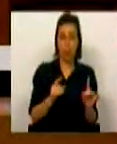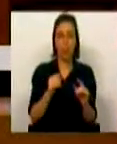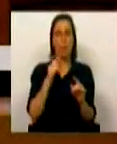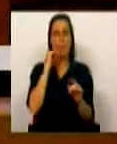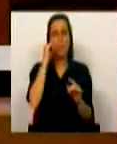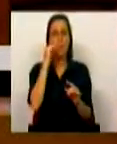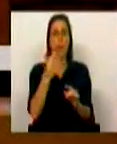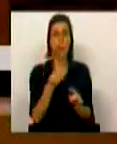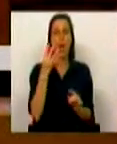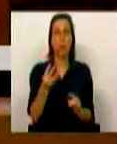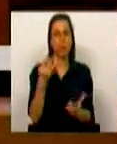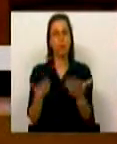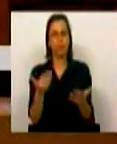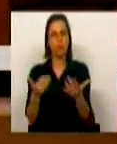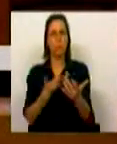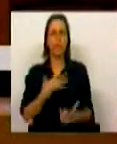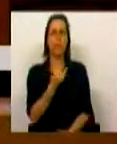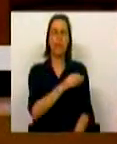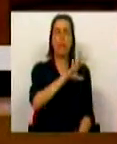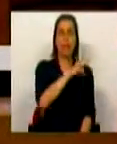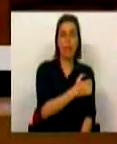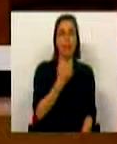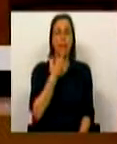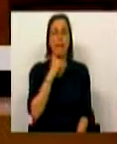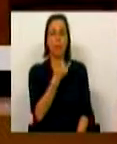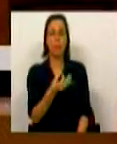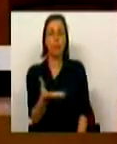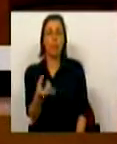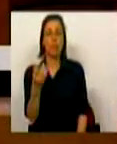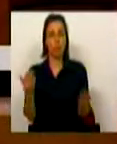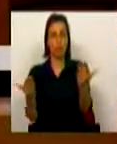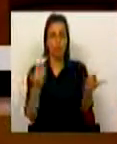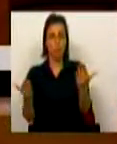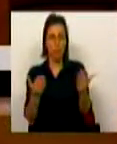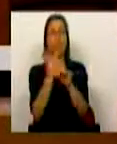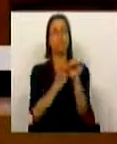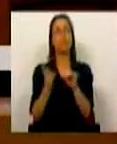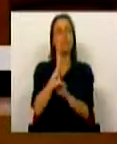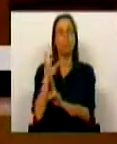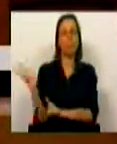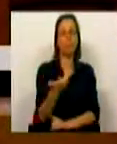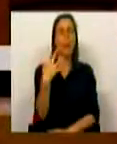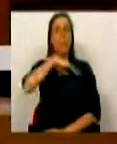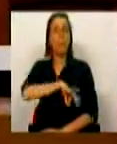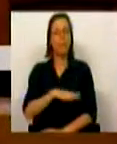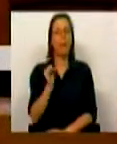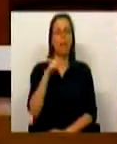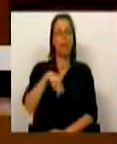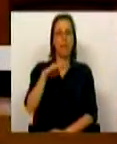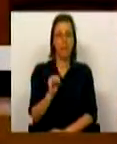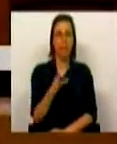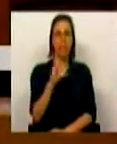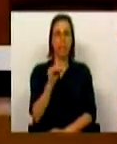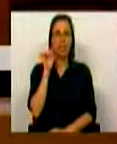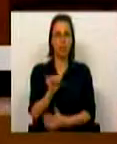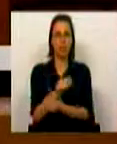menos de 4 anos, comparando dezembro de 2015 com abril de 2019, aumentámos o número de profissionais do SNS em